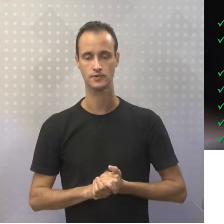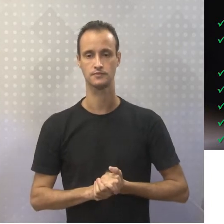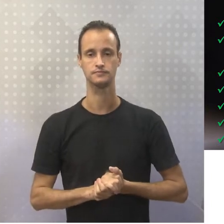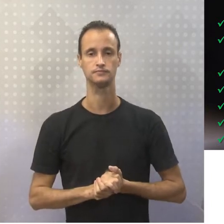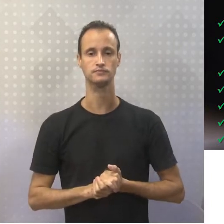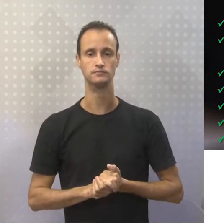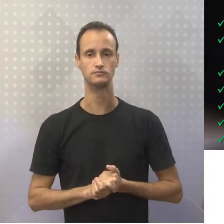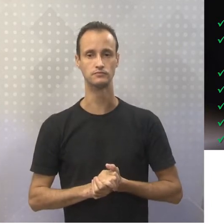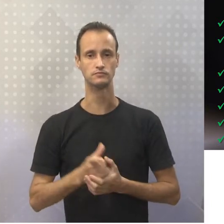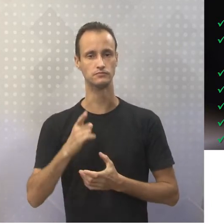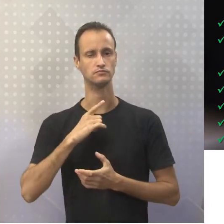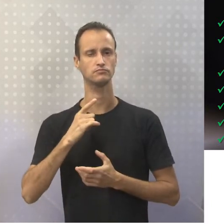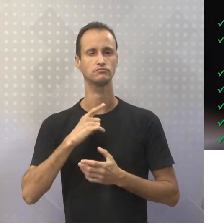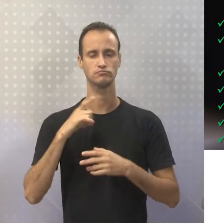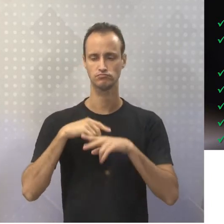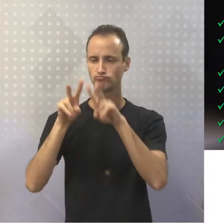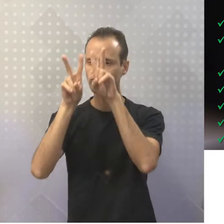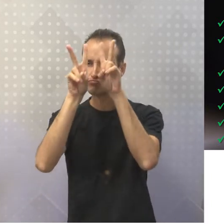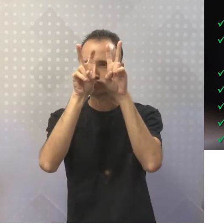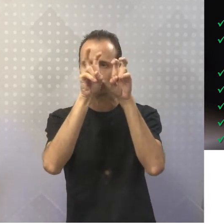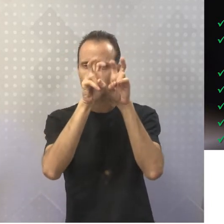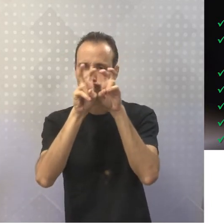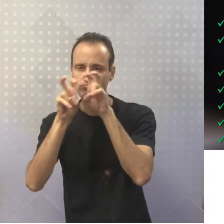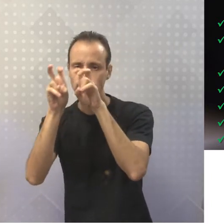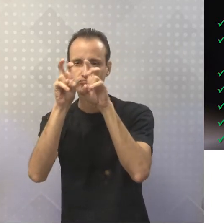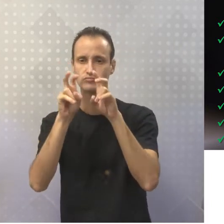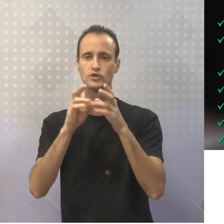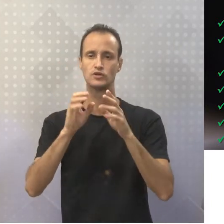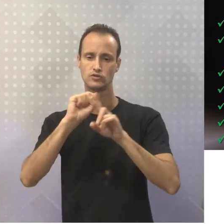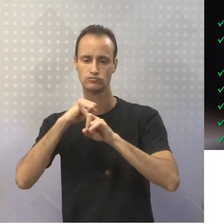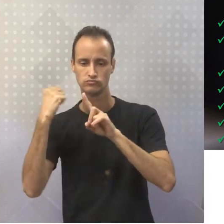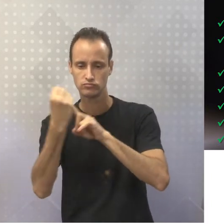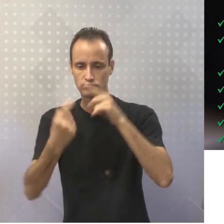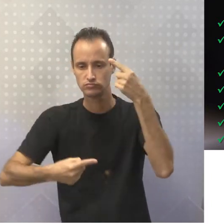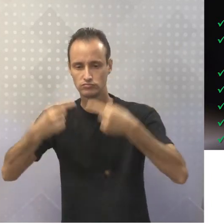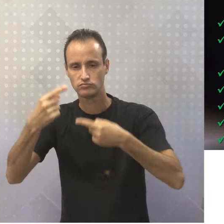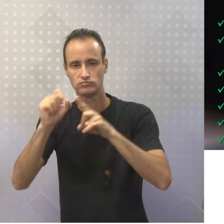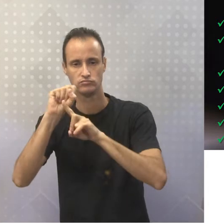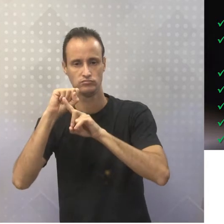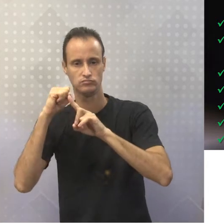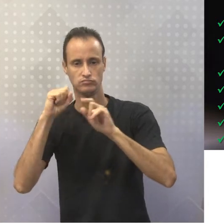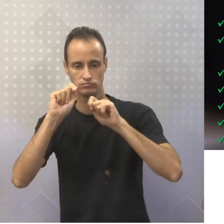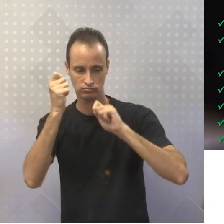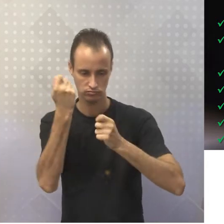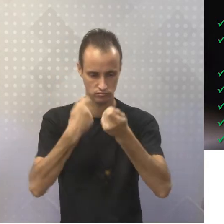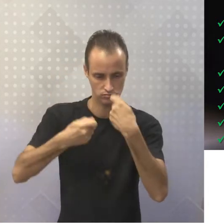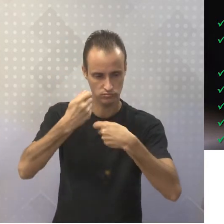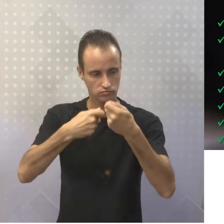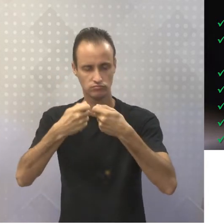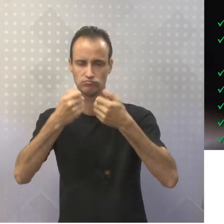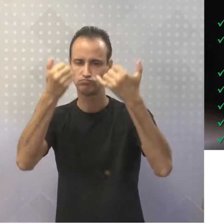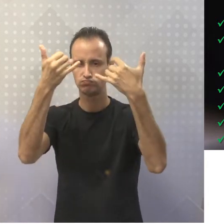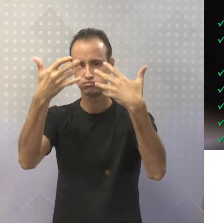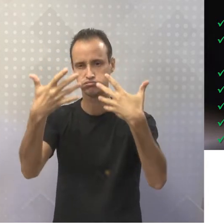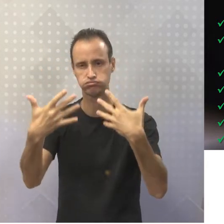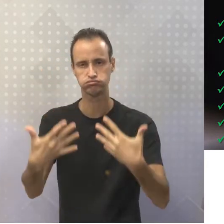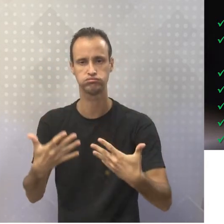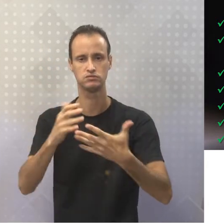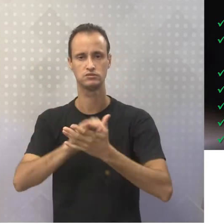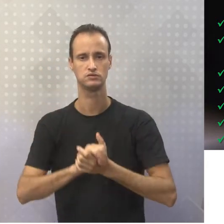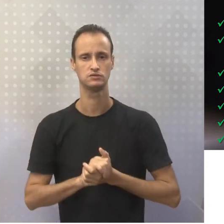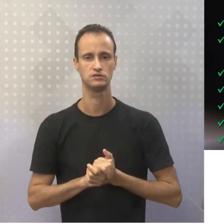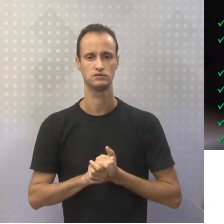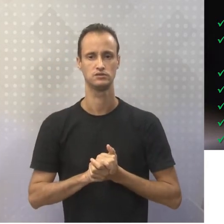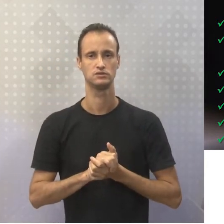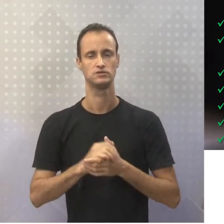Presença de títulos, Temas sociais, políticos e econômicos tentando explicá-los, né? É